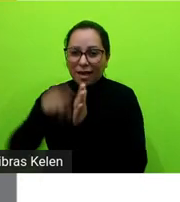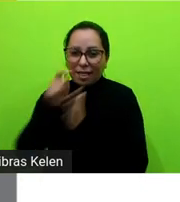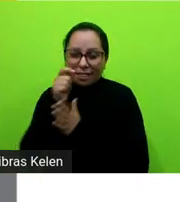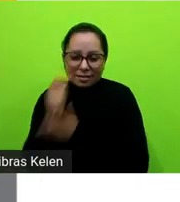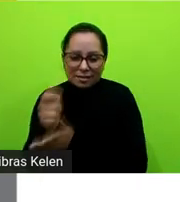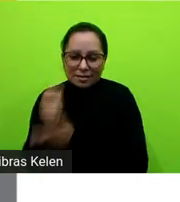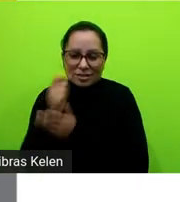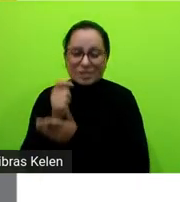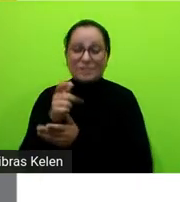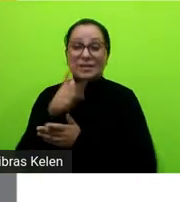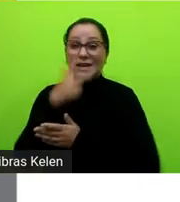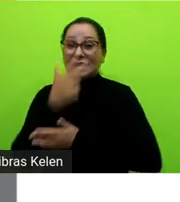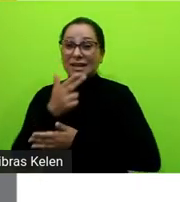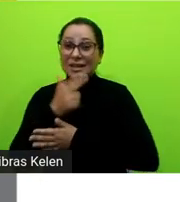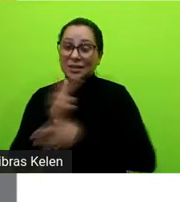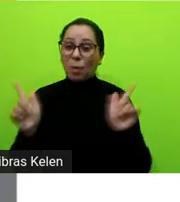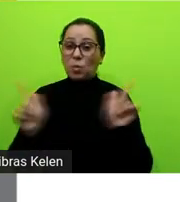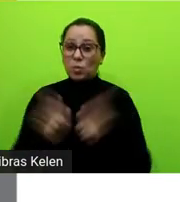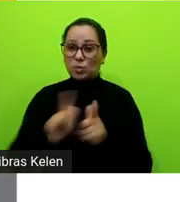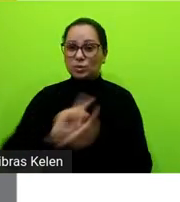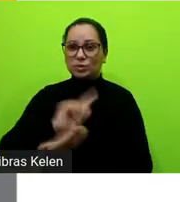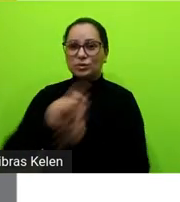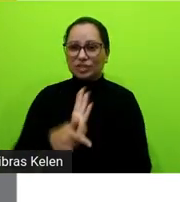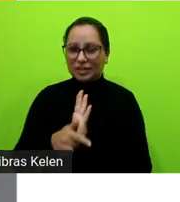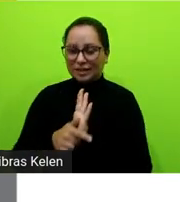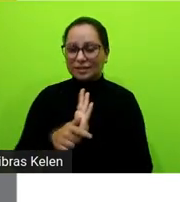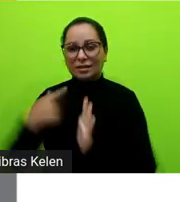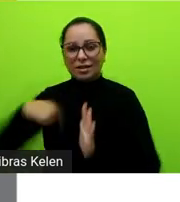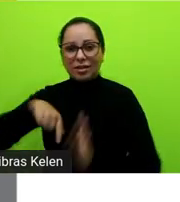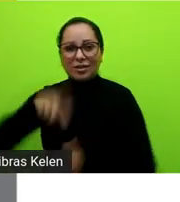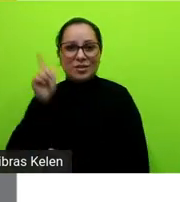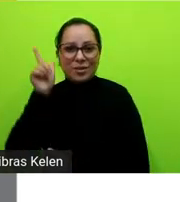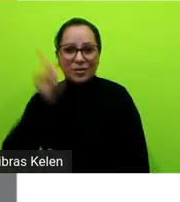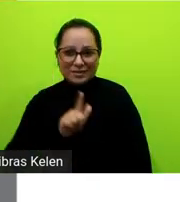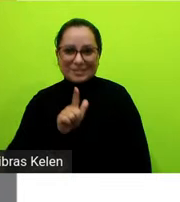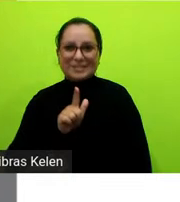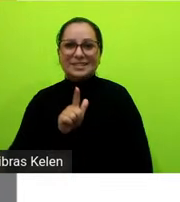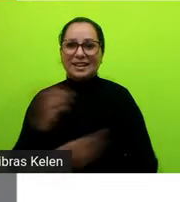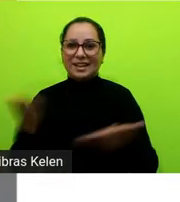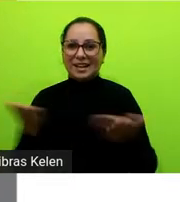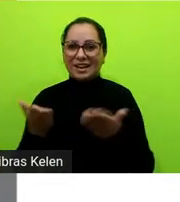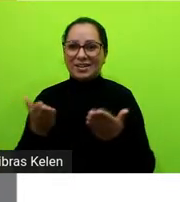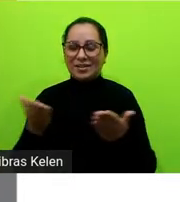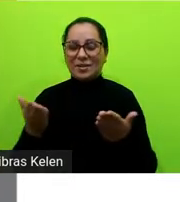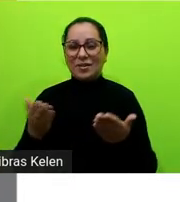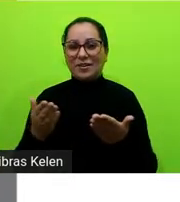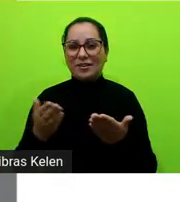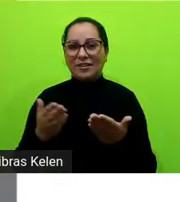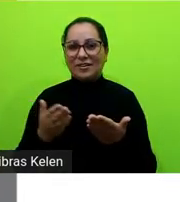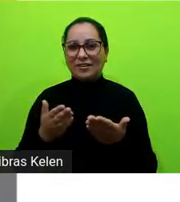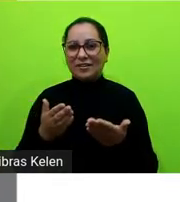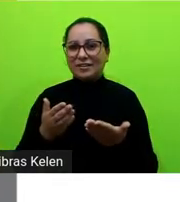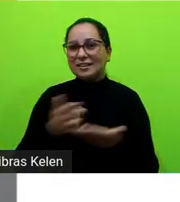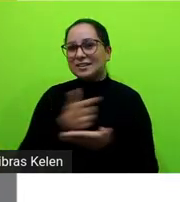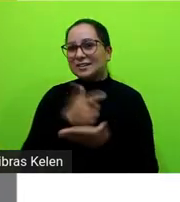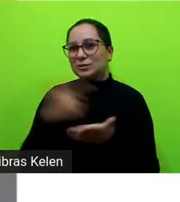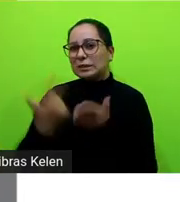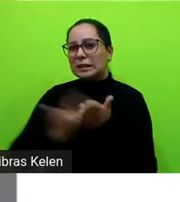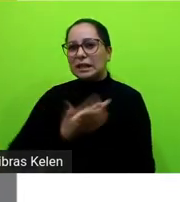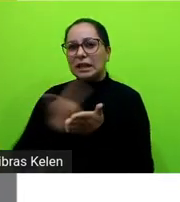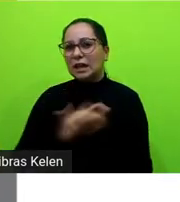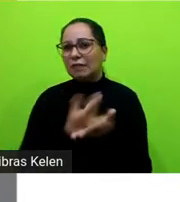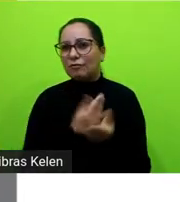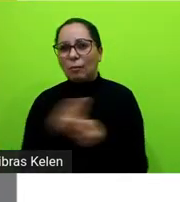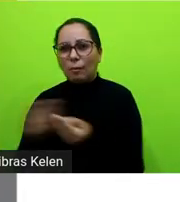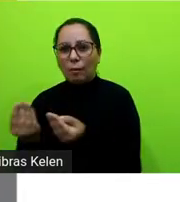pouco mais curto né que a gente consegue na eventualidade de não ter obras suficientes né na